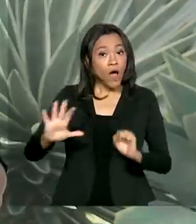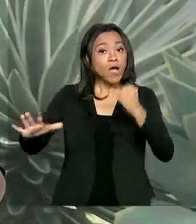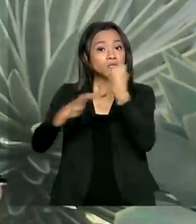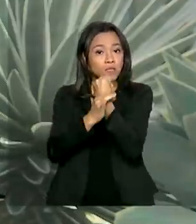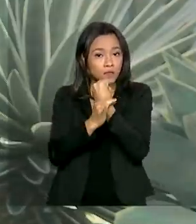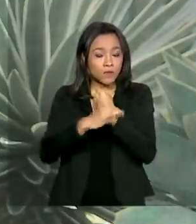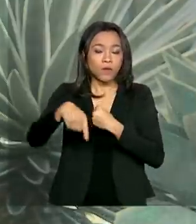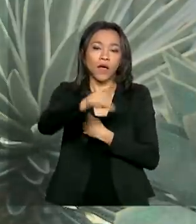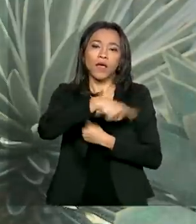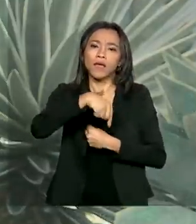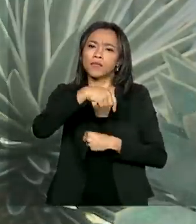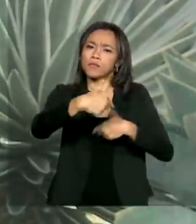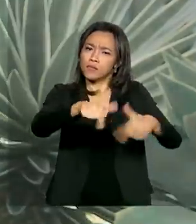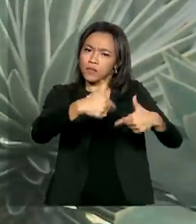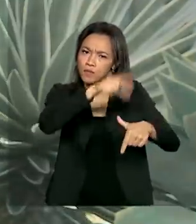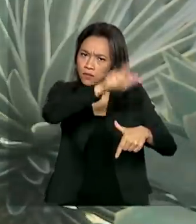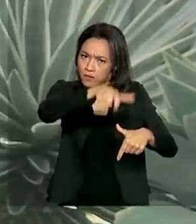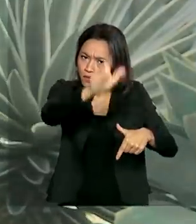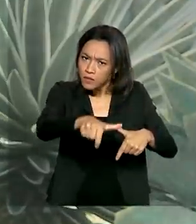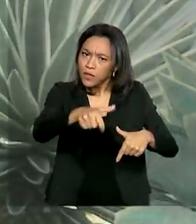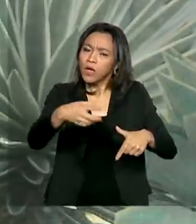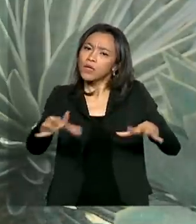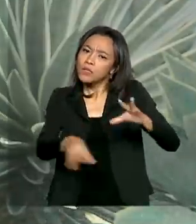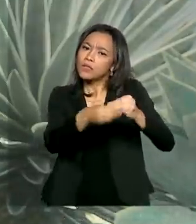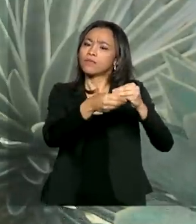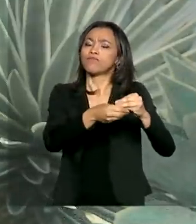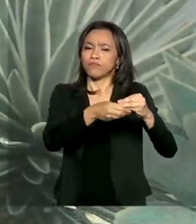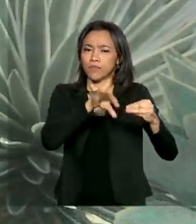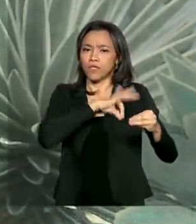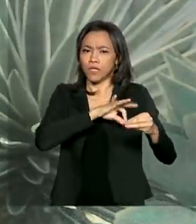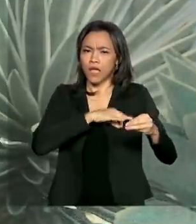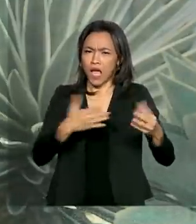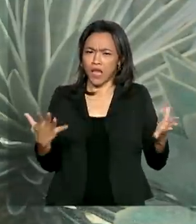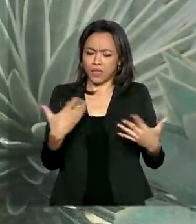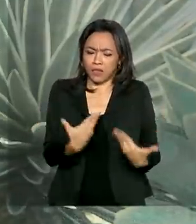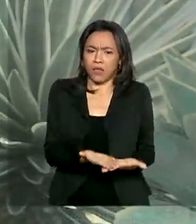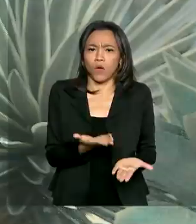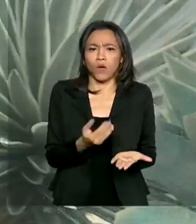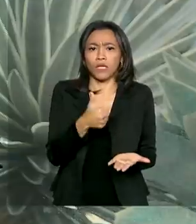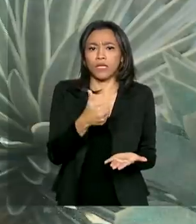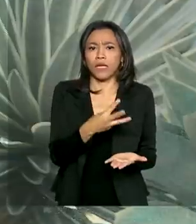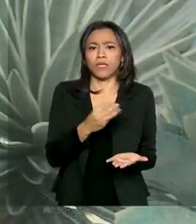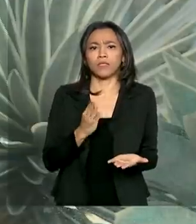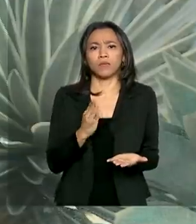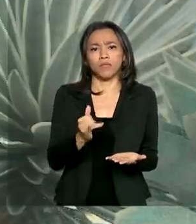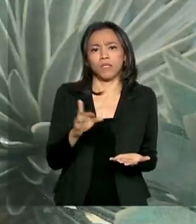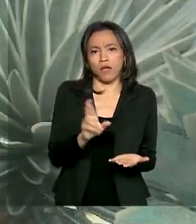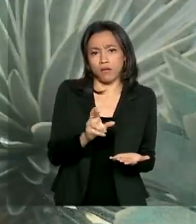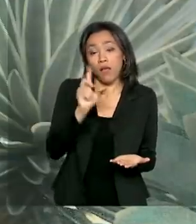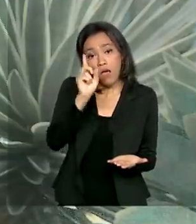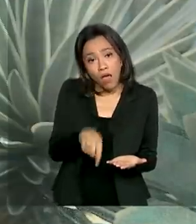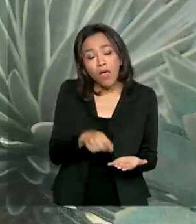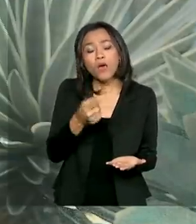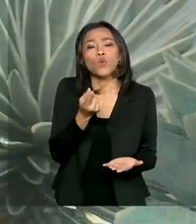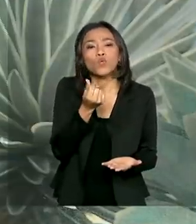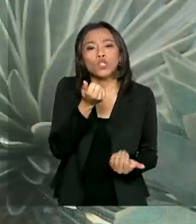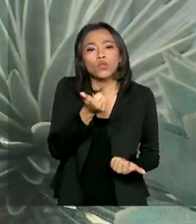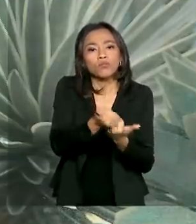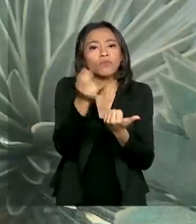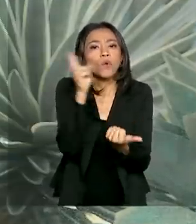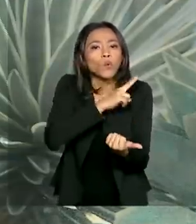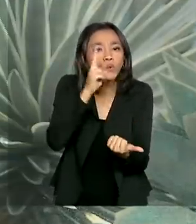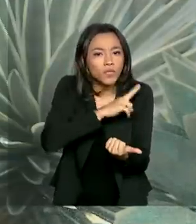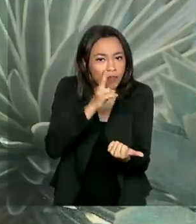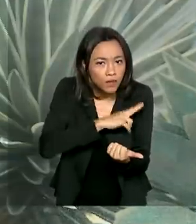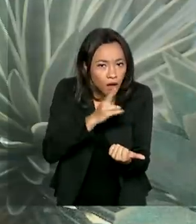uma complementação de renda, que até agora soma quase 13 bilhões de reais. É o chamado benefício emergencial, o bem,